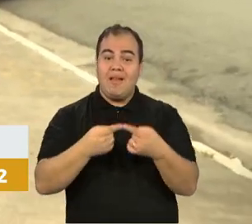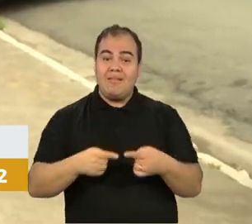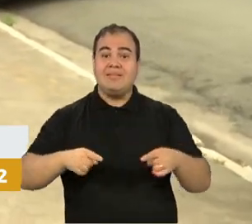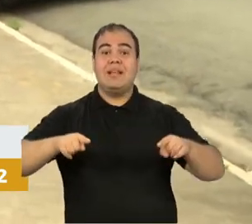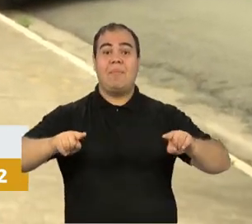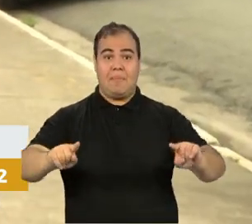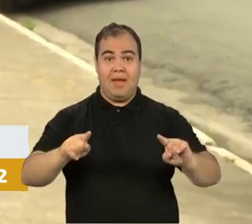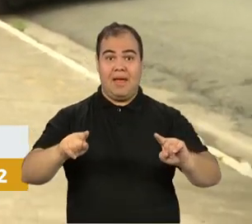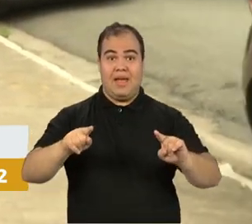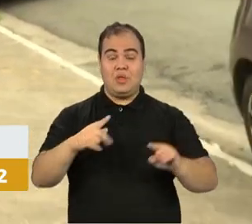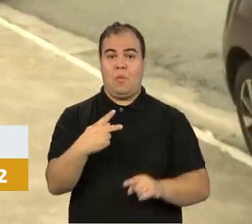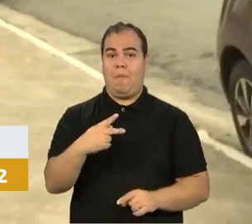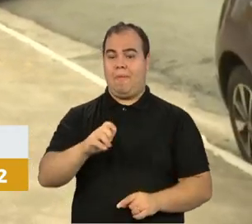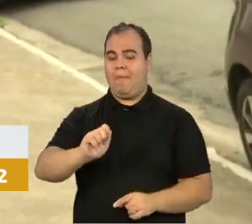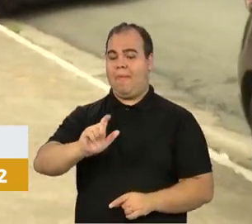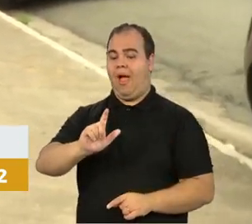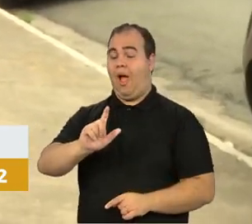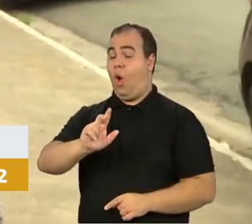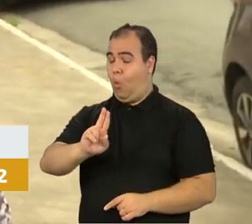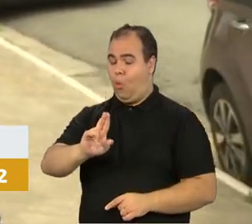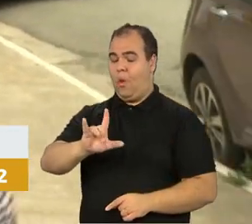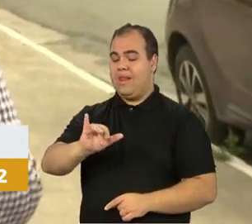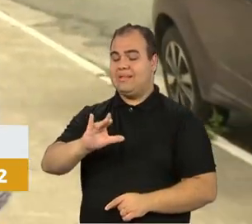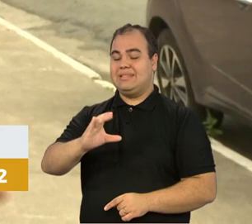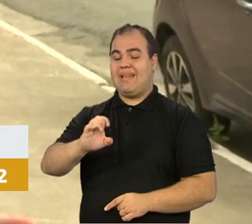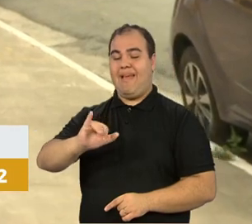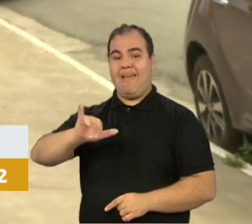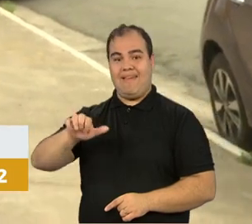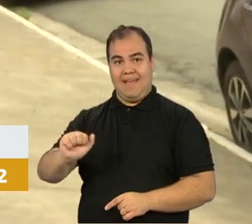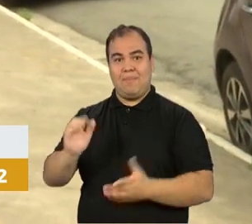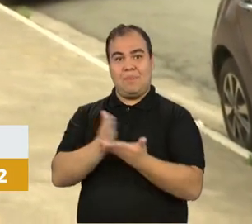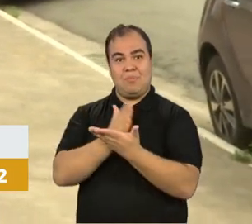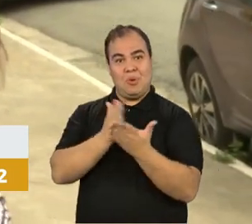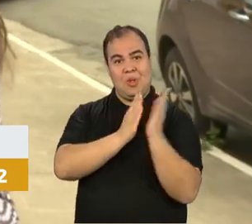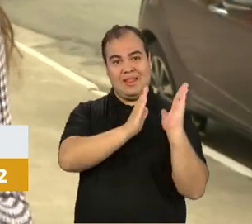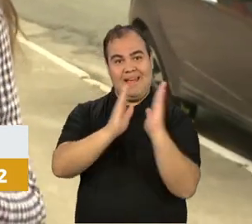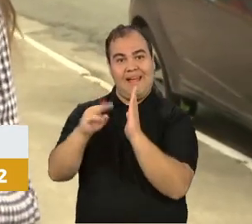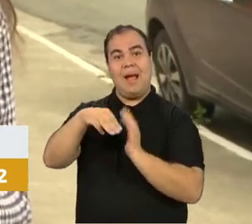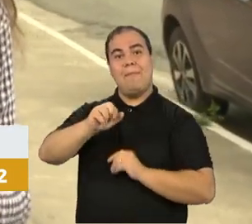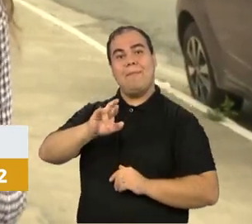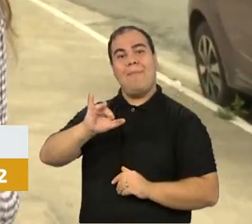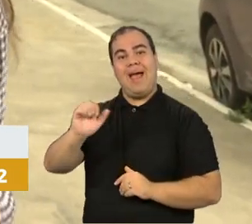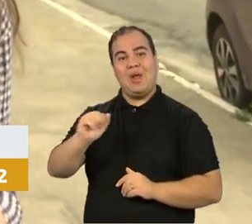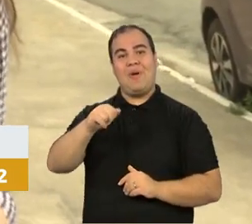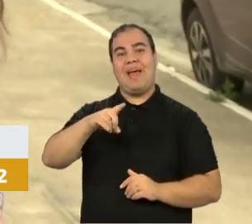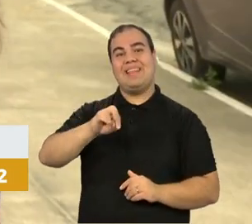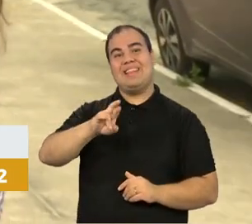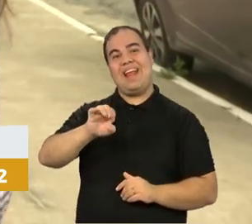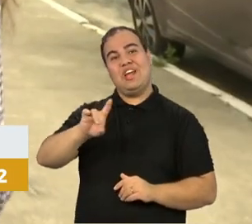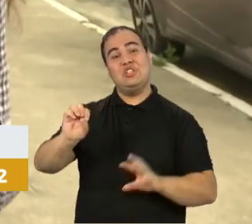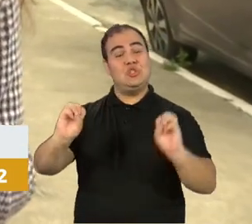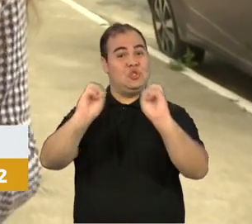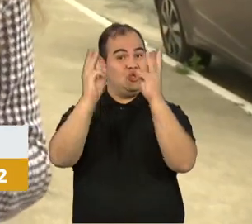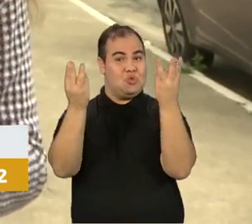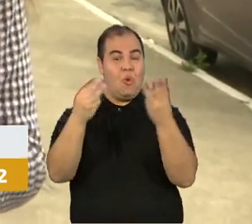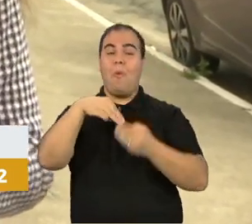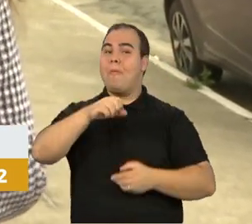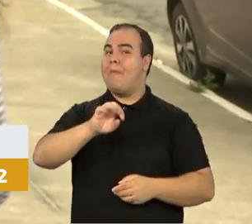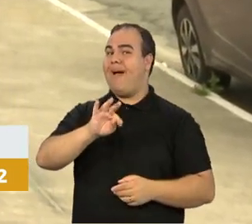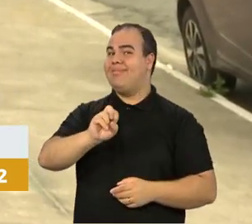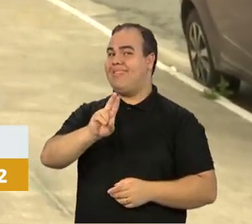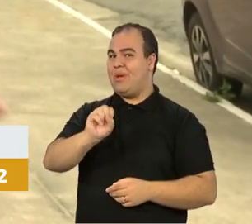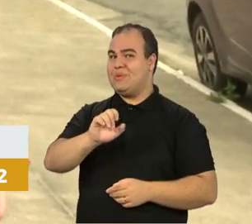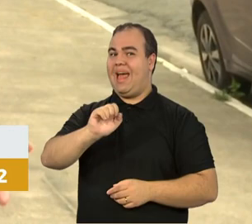literário Pauliceia pela Biblioteca Mário de Andrade e shows como o de Mateus Aleluia. Confira toda a